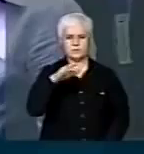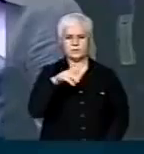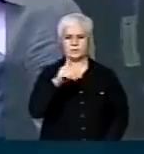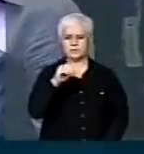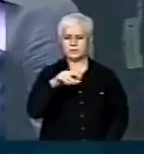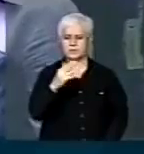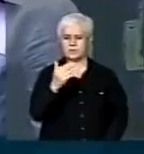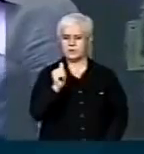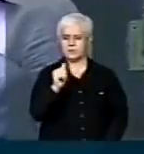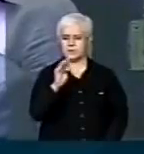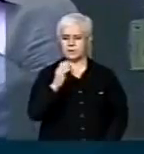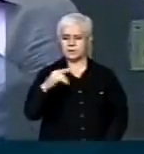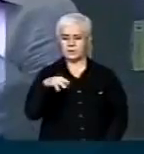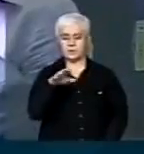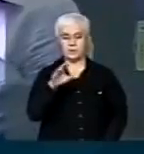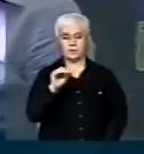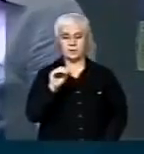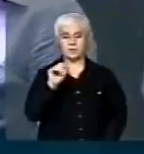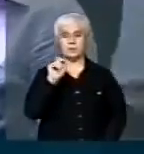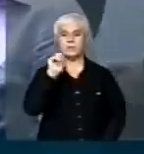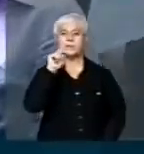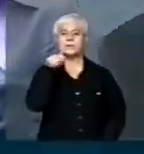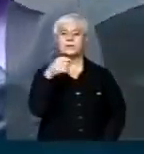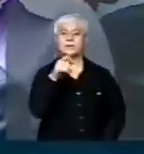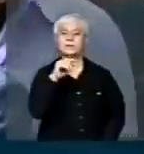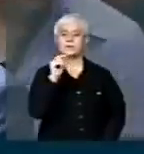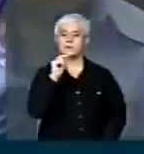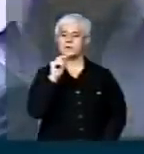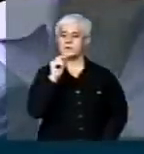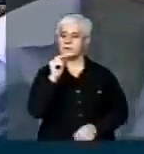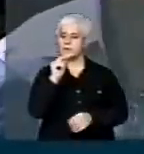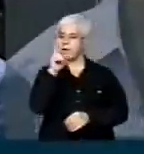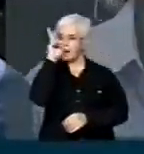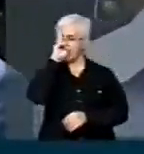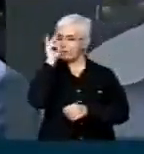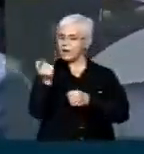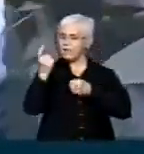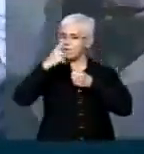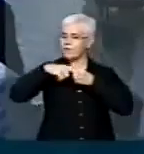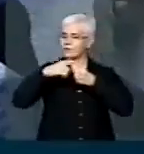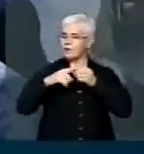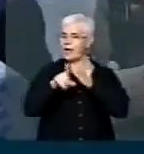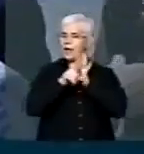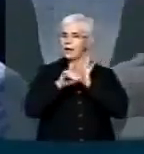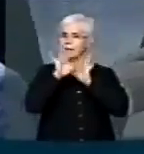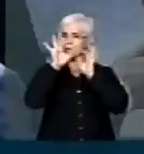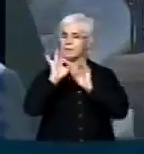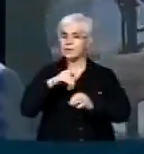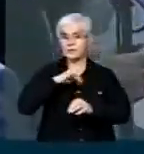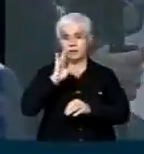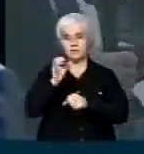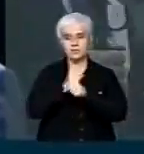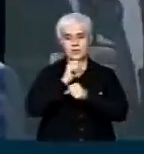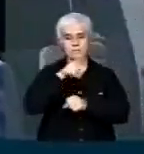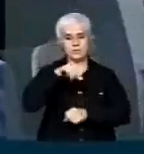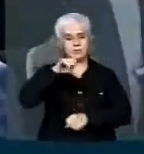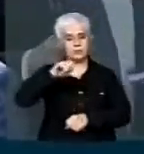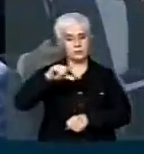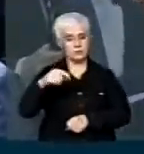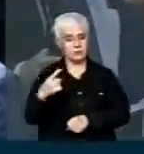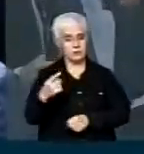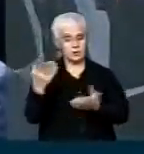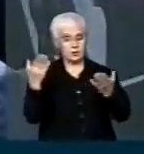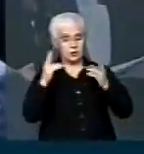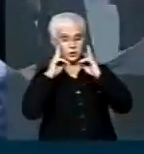Filho nada mais é do que tentar resgatar a ideia original da lei de 1991 e olha o